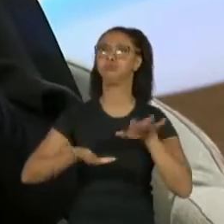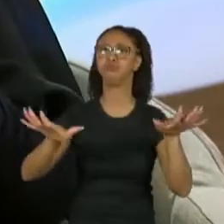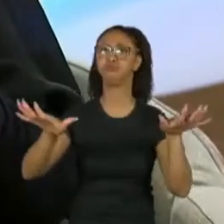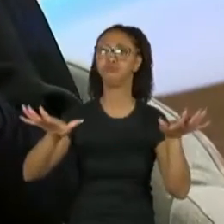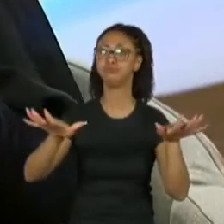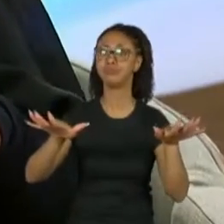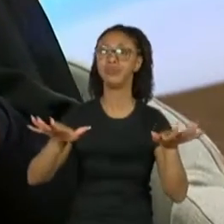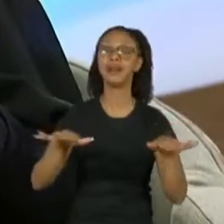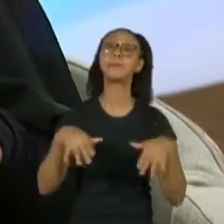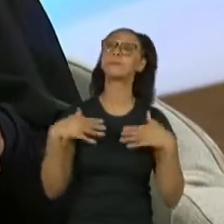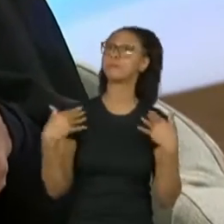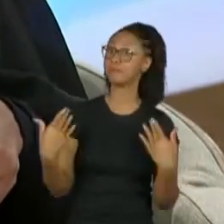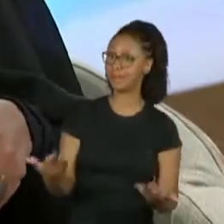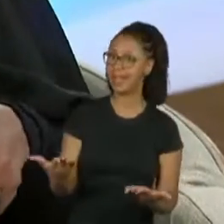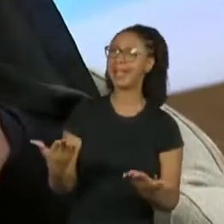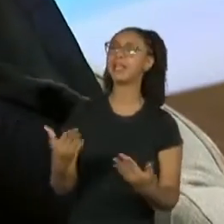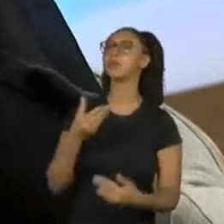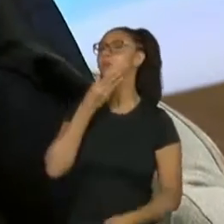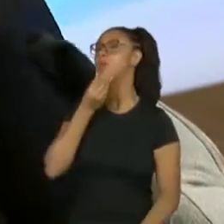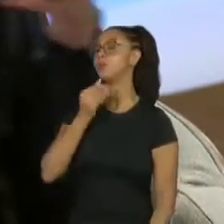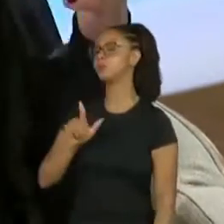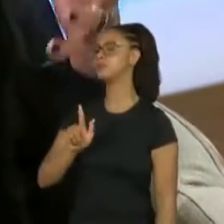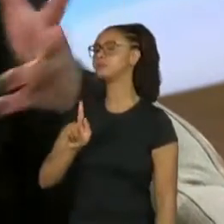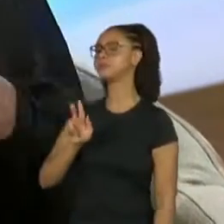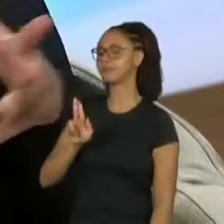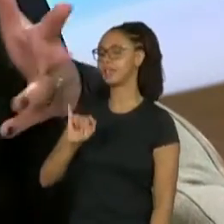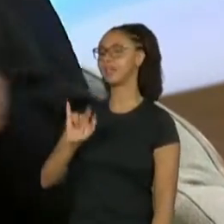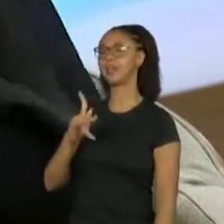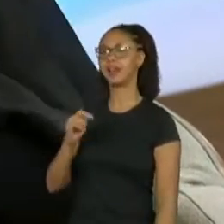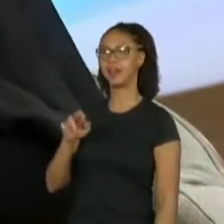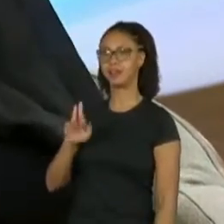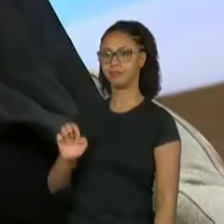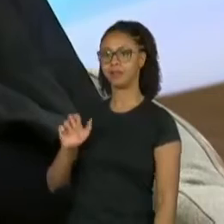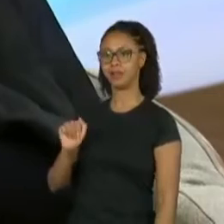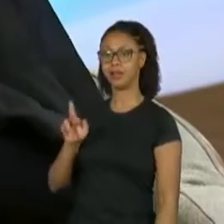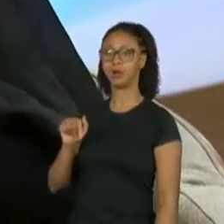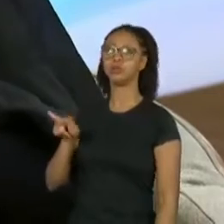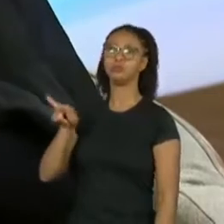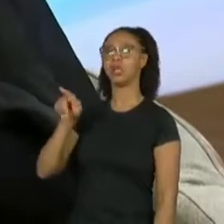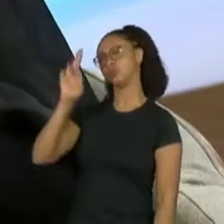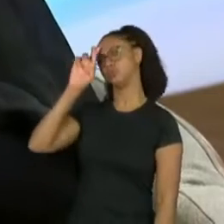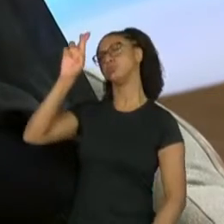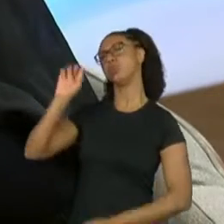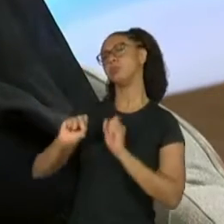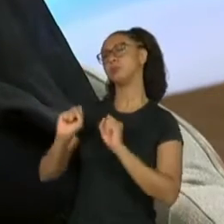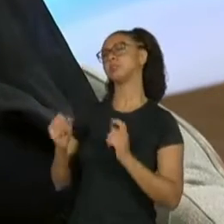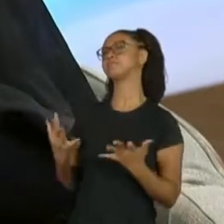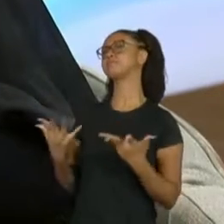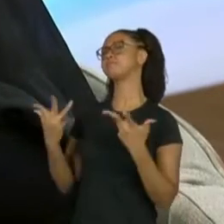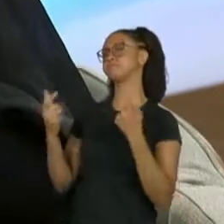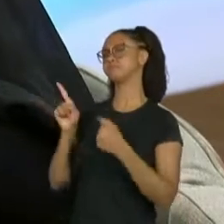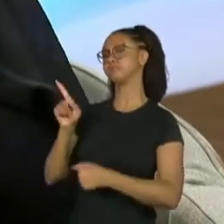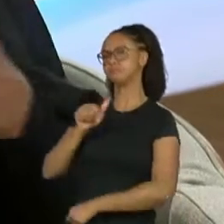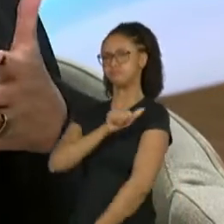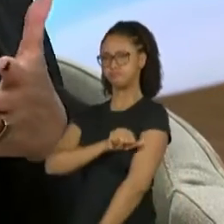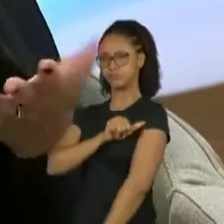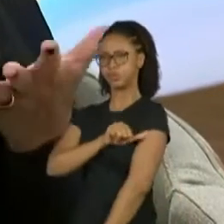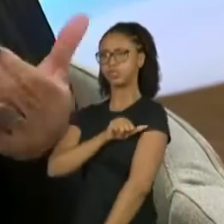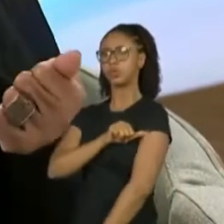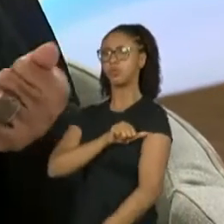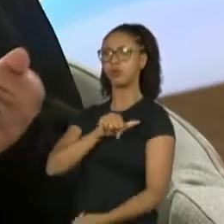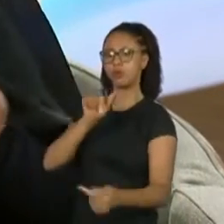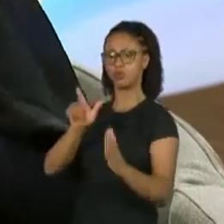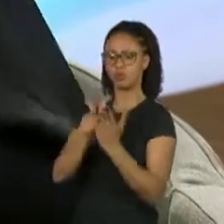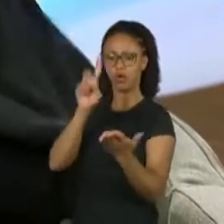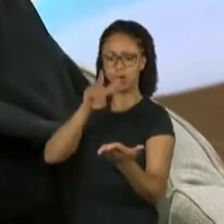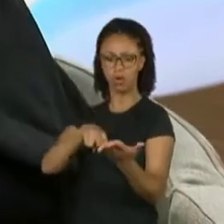E aí o Guilherme Araújo, que era um grande empresário, né? Pai do Rio de Janeiro. Araújo leu e